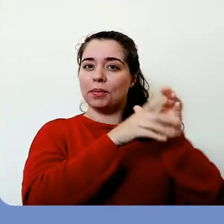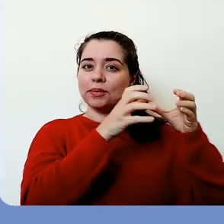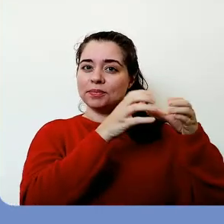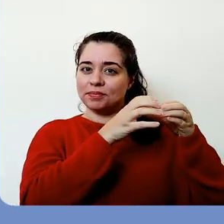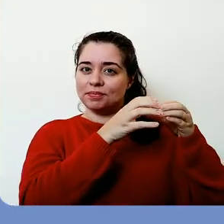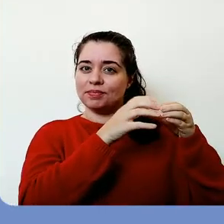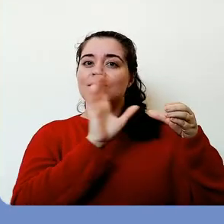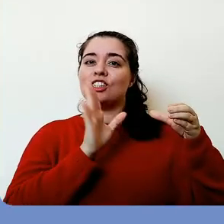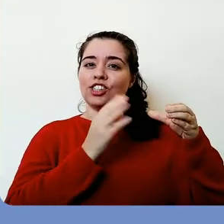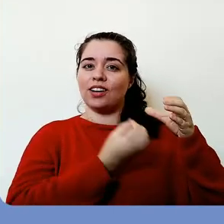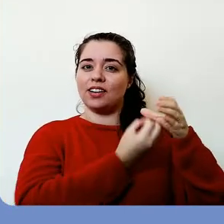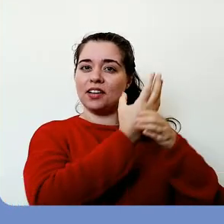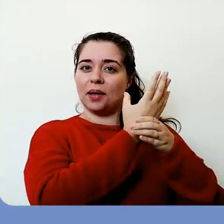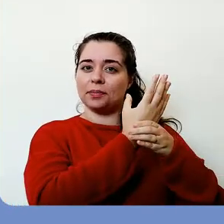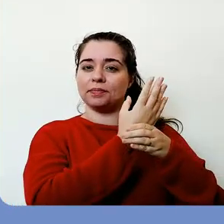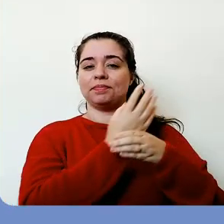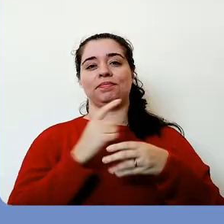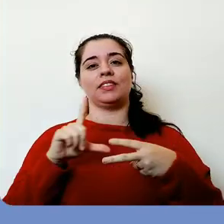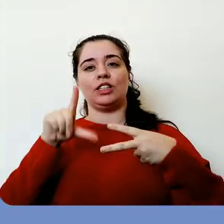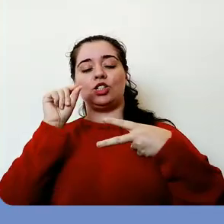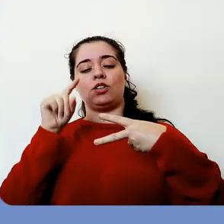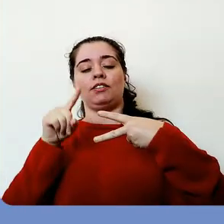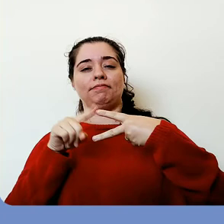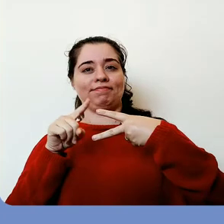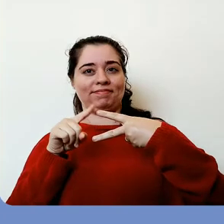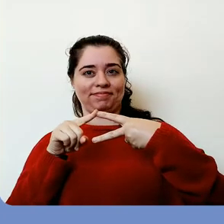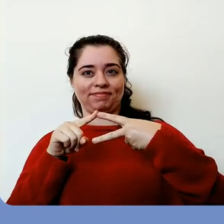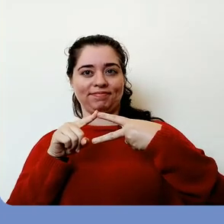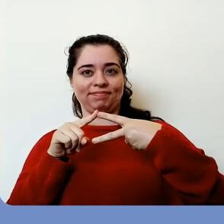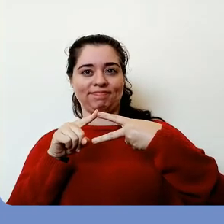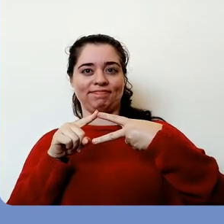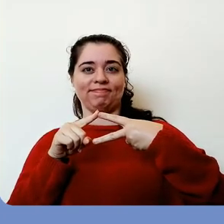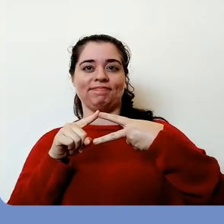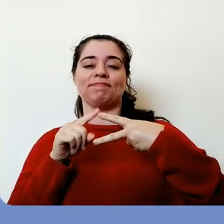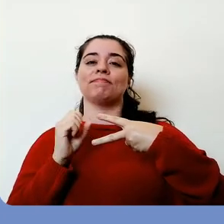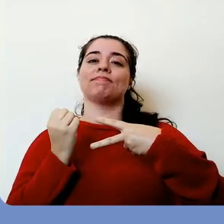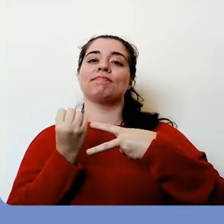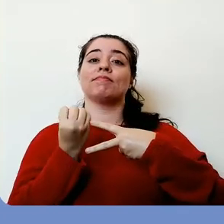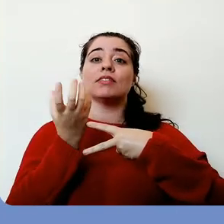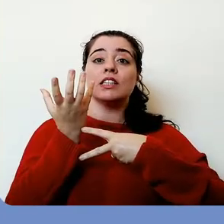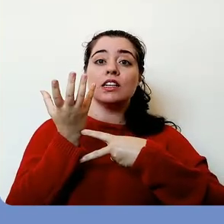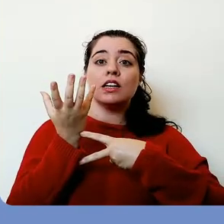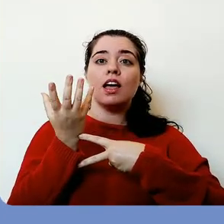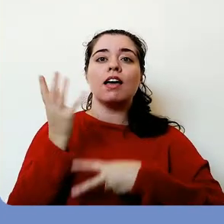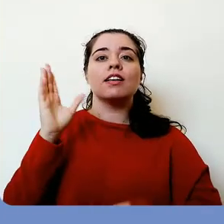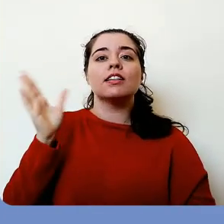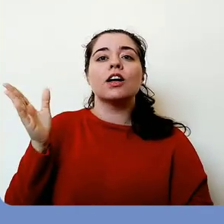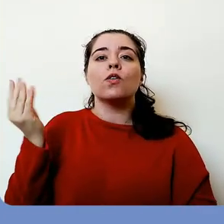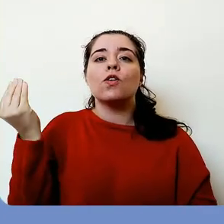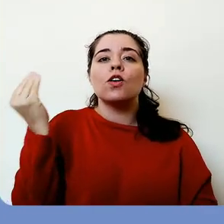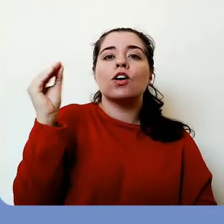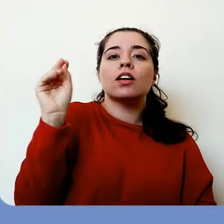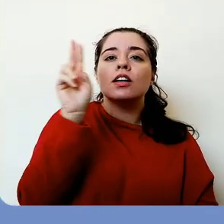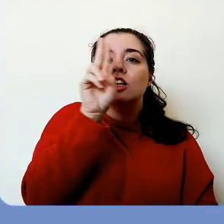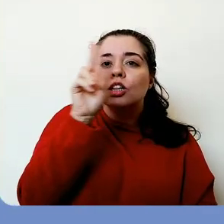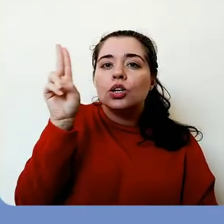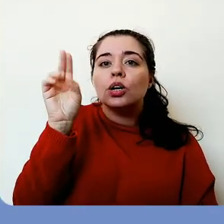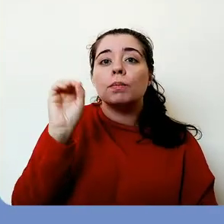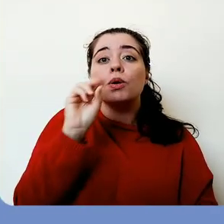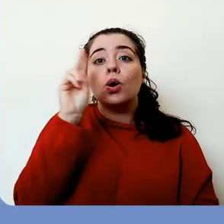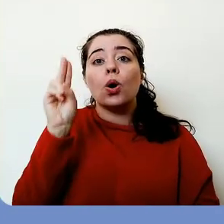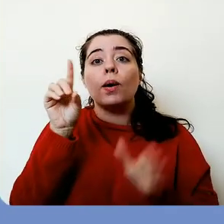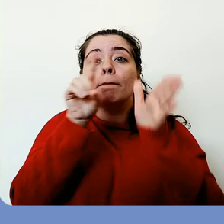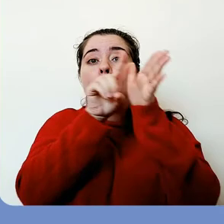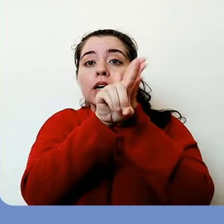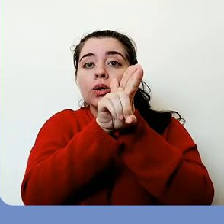deficiência. Vamos clicar então em criar campo. Vamos definir um nome ou estabelecer qual é a